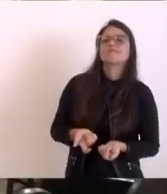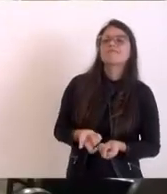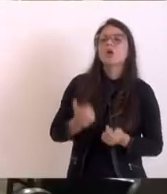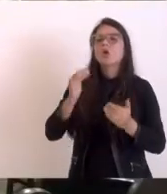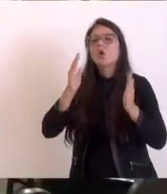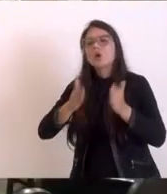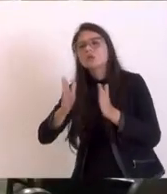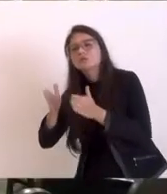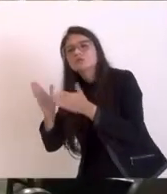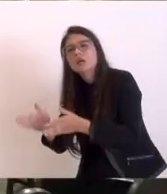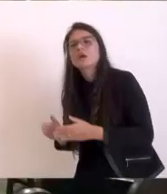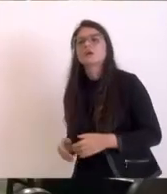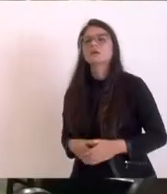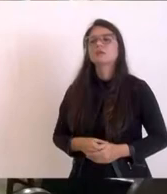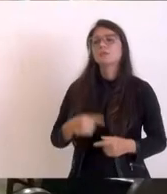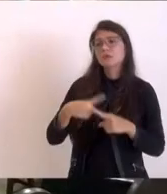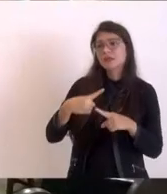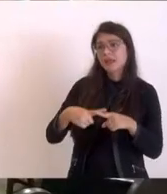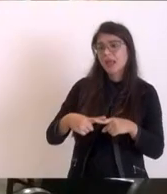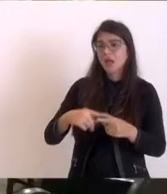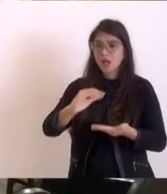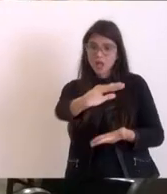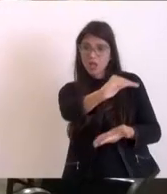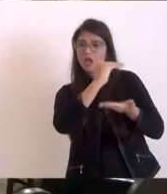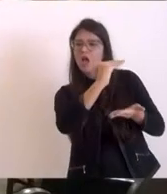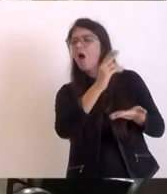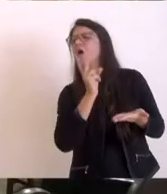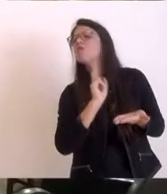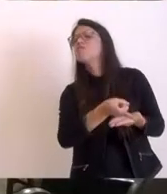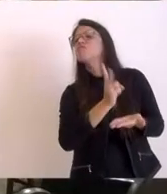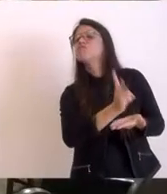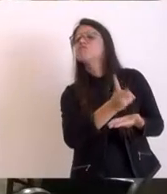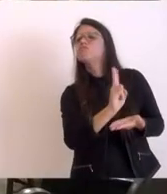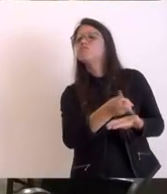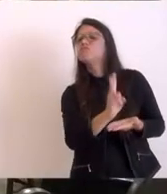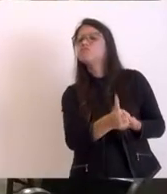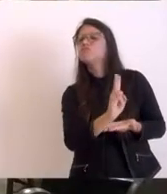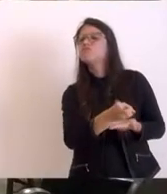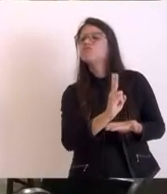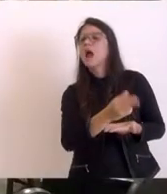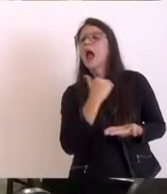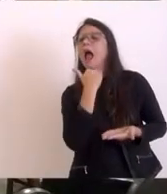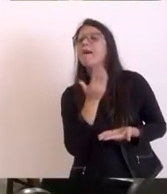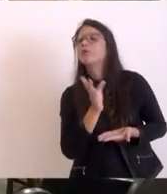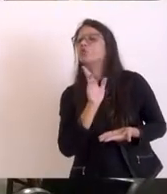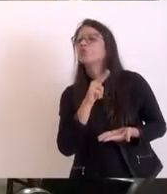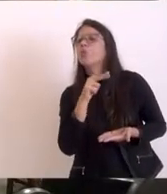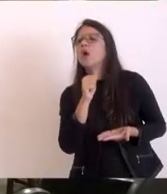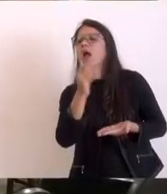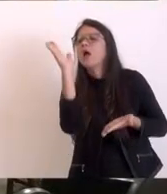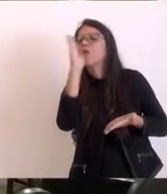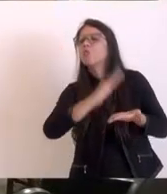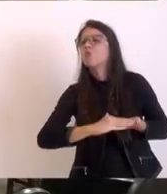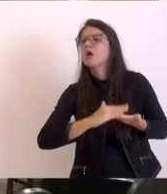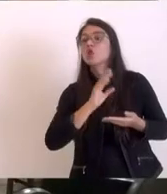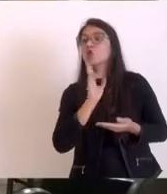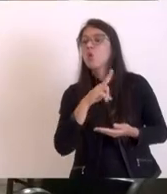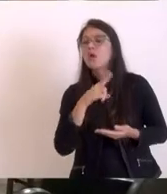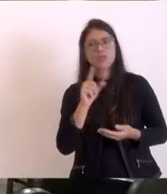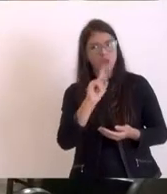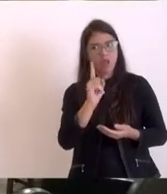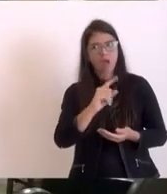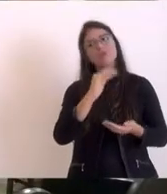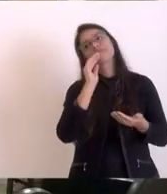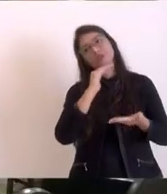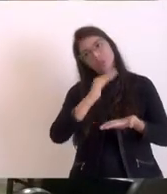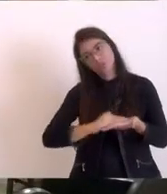esse recurso é finito. Então, gente tem uma responsabilidade muito grande da destinação desses recursos. Acima de